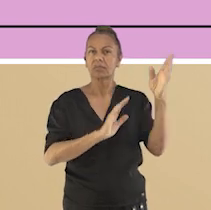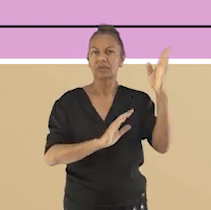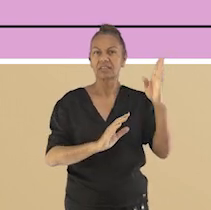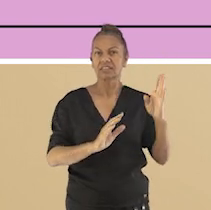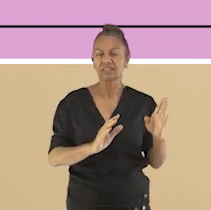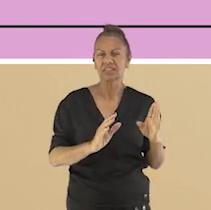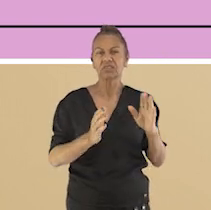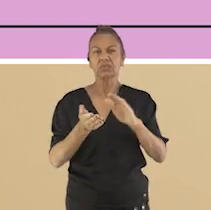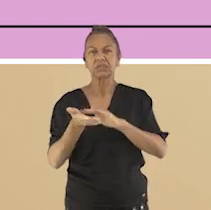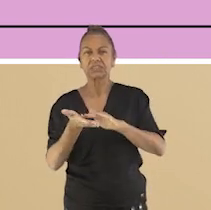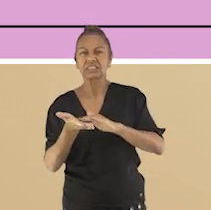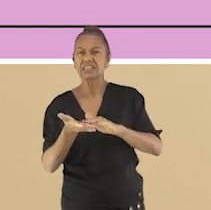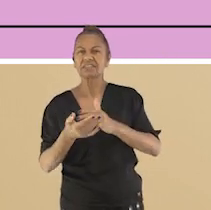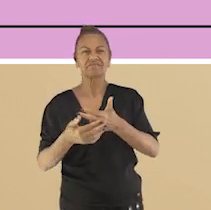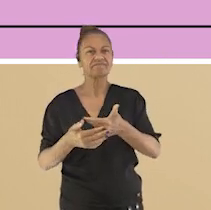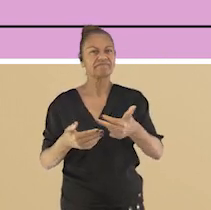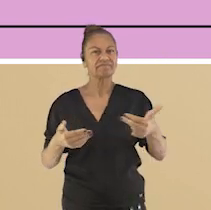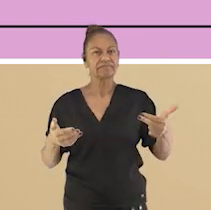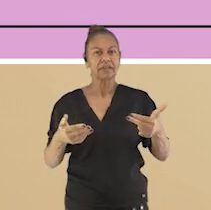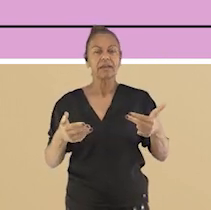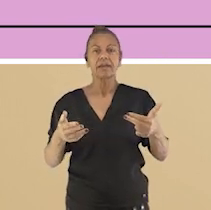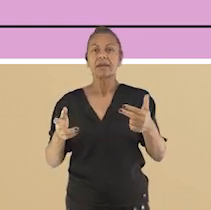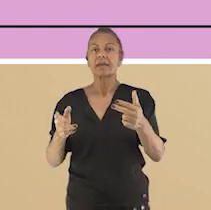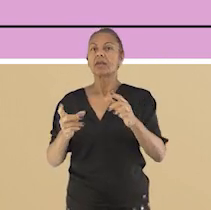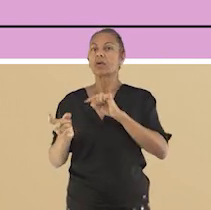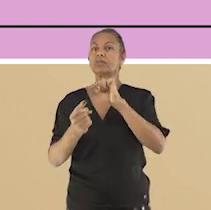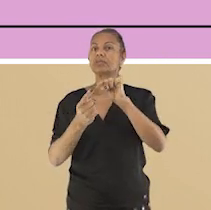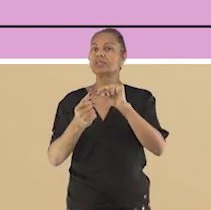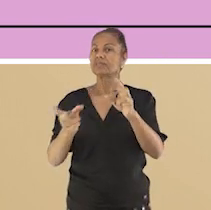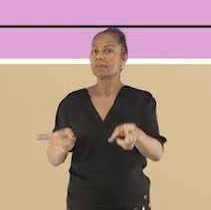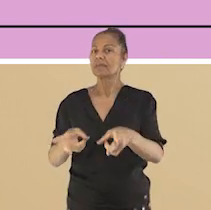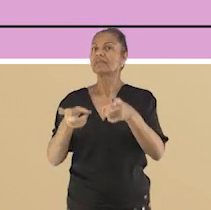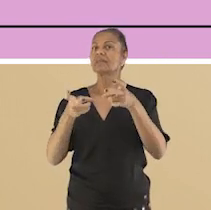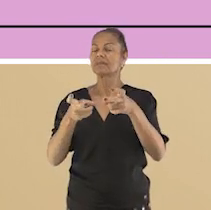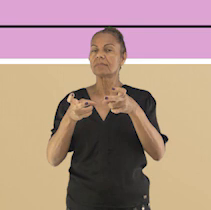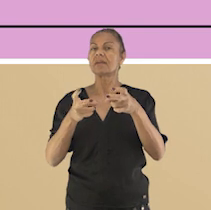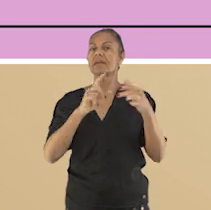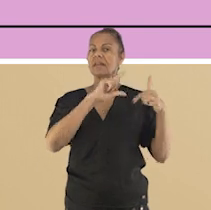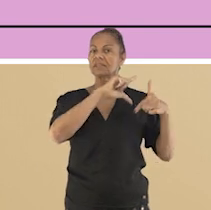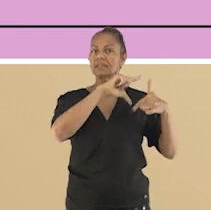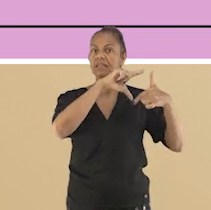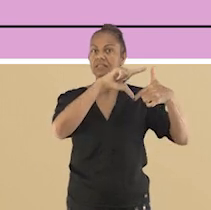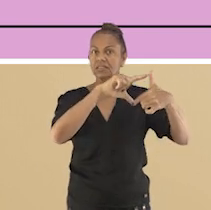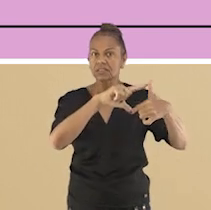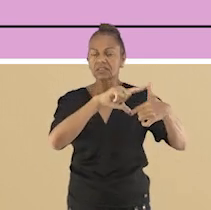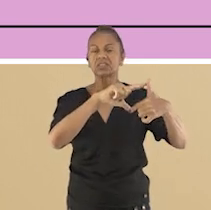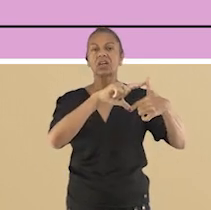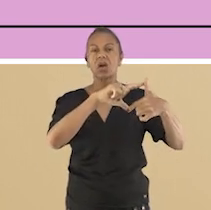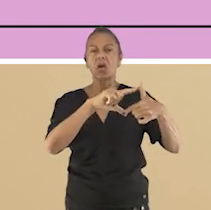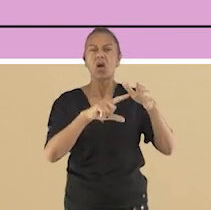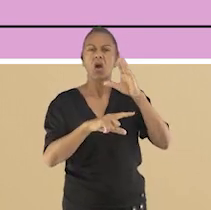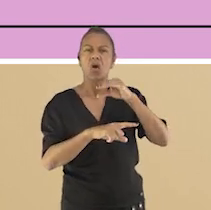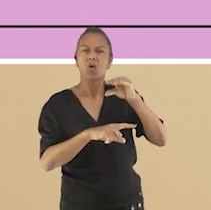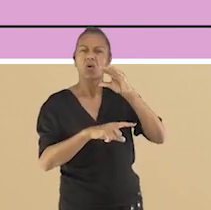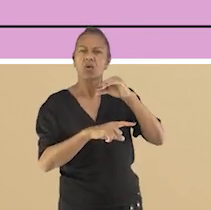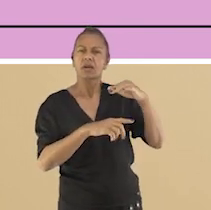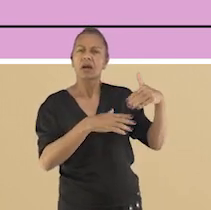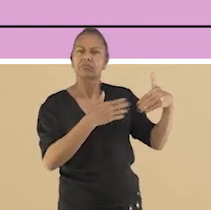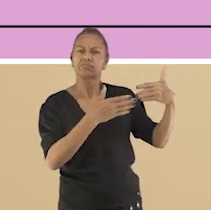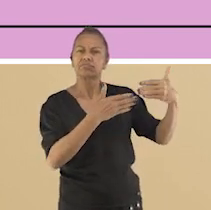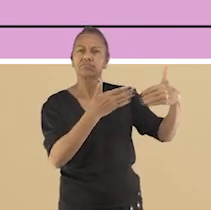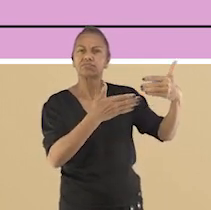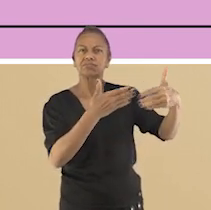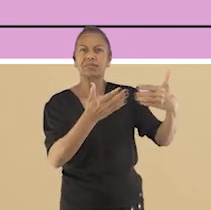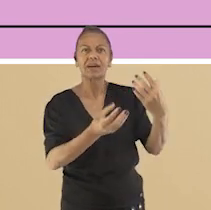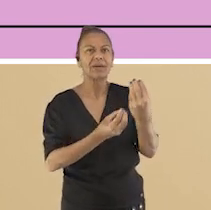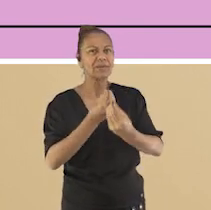perceber o valor e importância da tradição oral nas culturas e nas religiões. Apresentações feitas, agora vamos